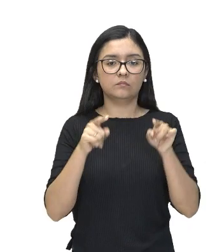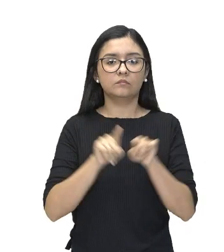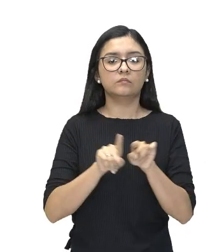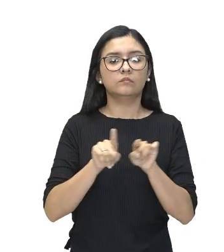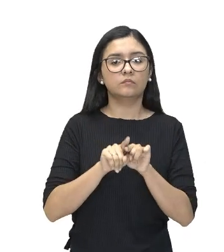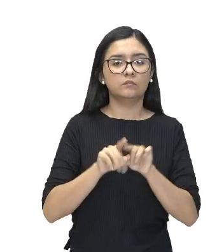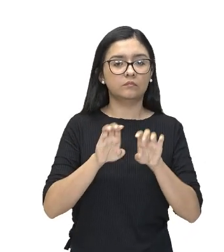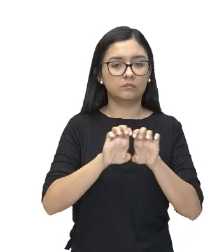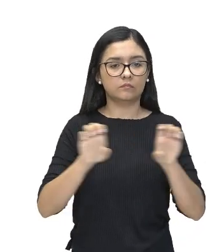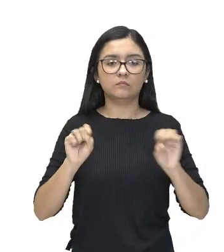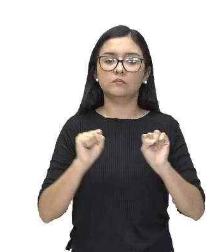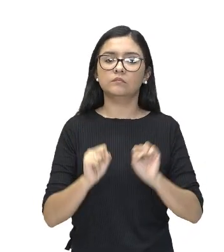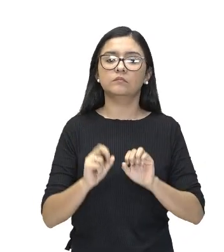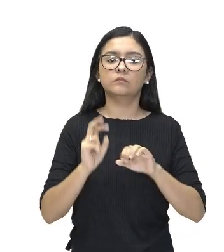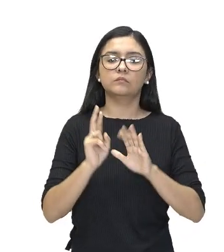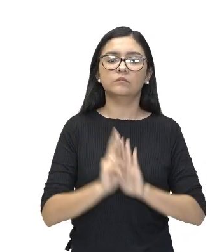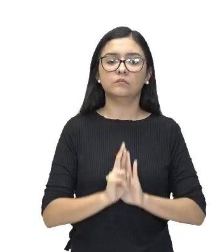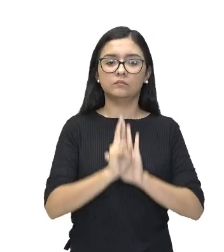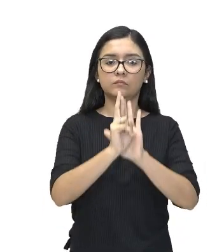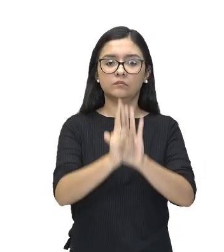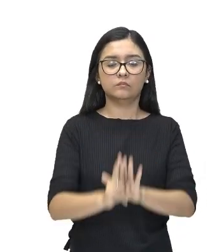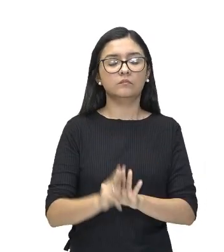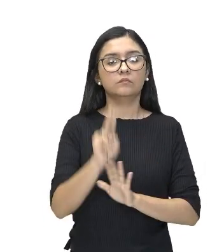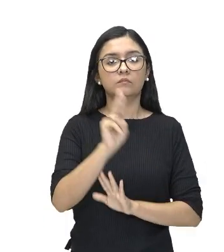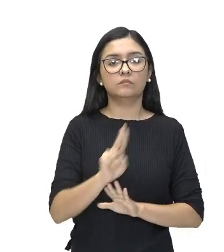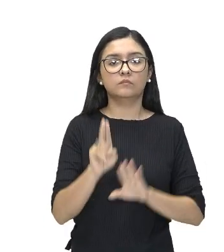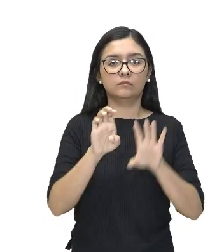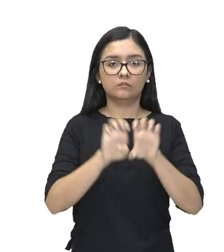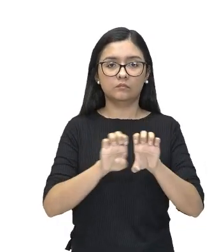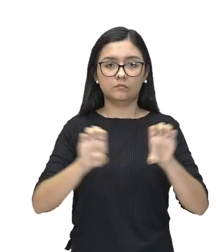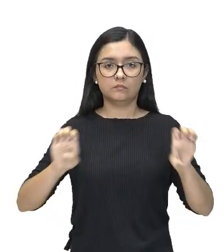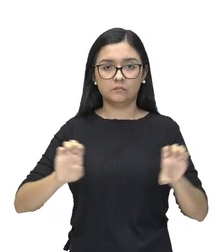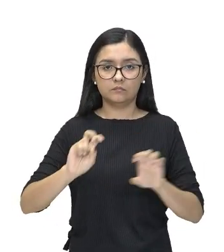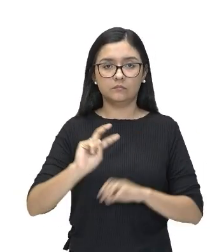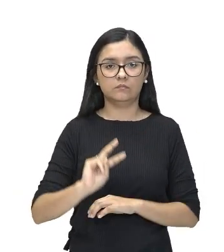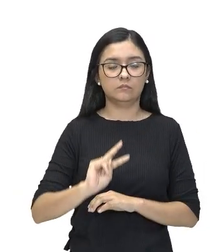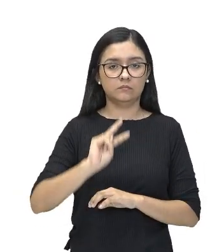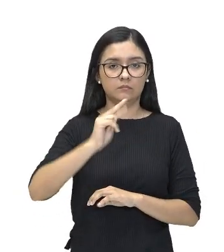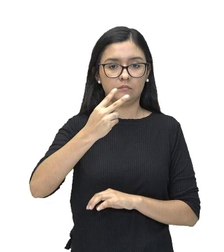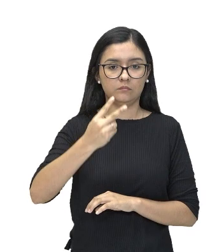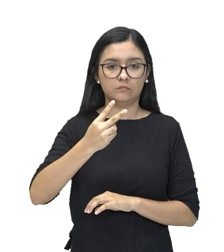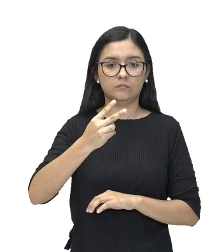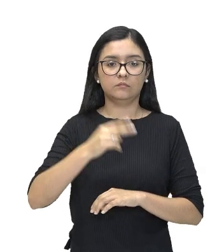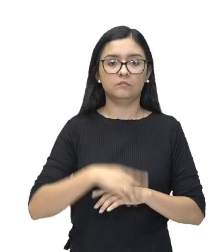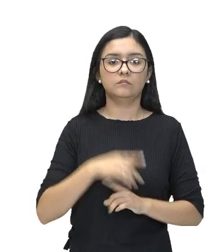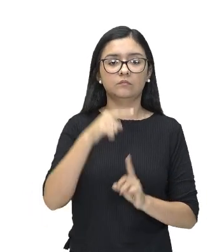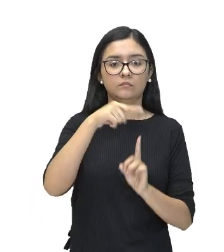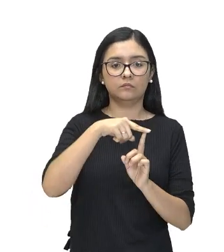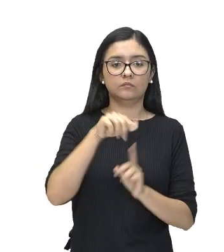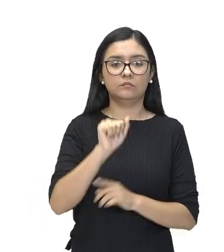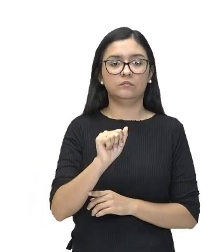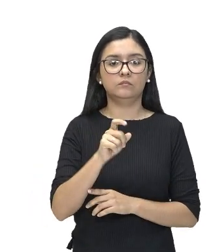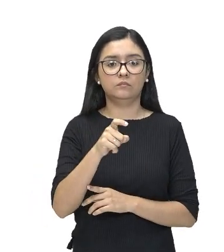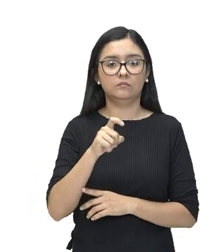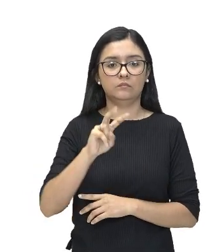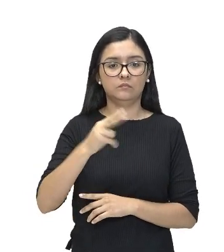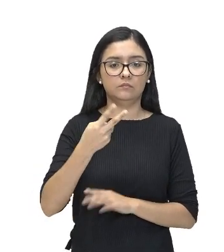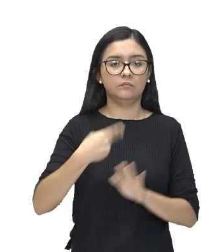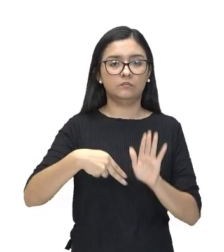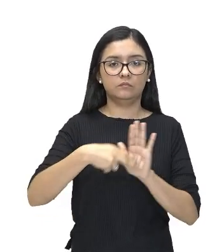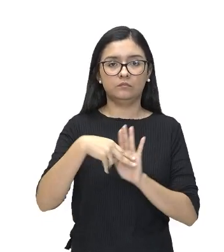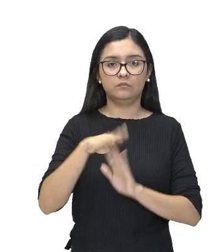possam ser representados por equações polinomiais de segundo grau do tipo AX²